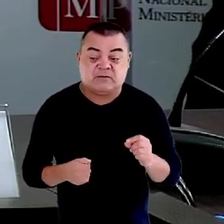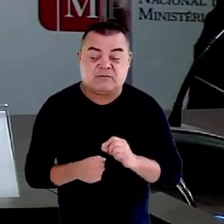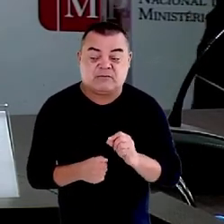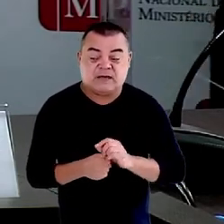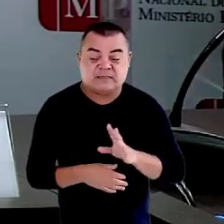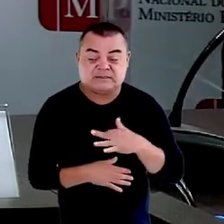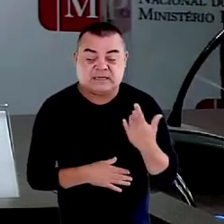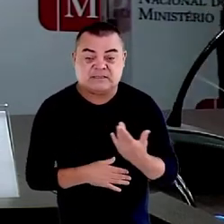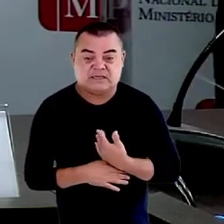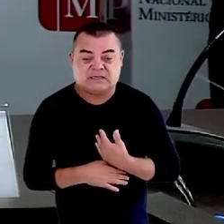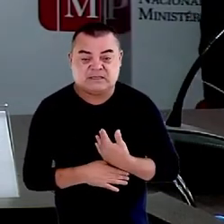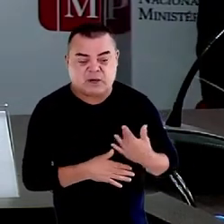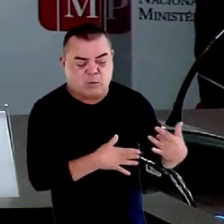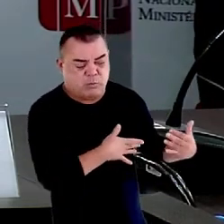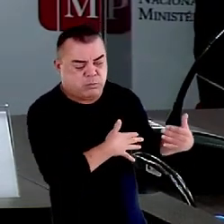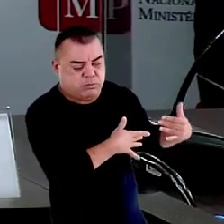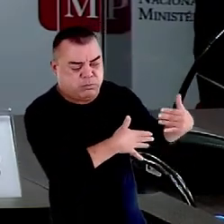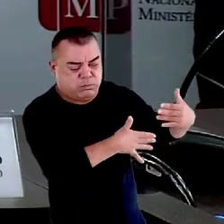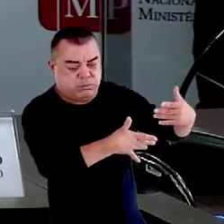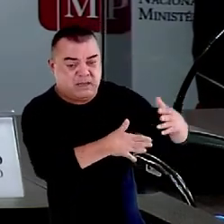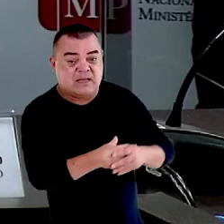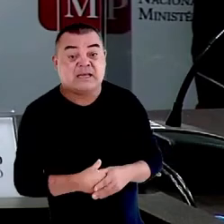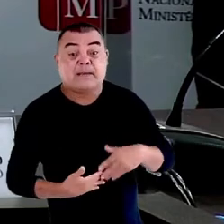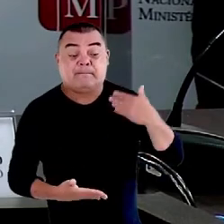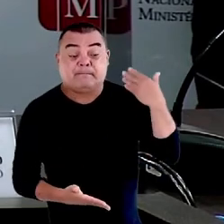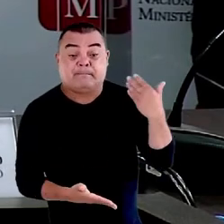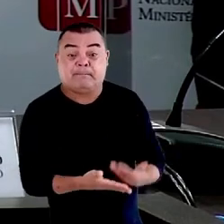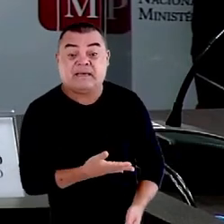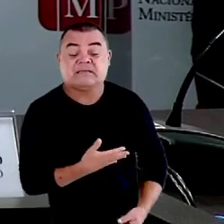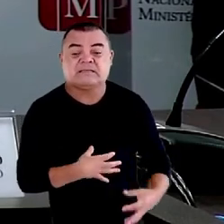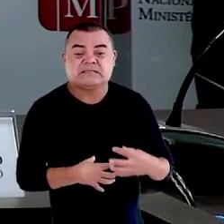gente ao longo do tempo vá perdendo a sensibilidade